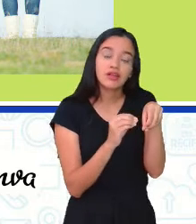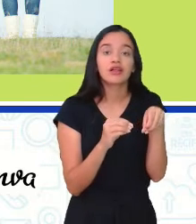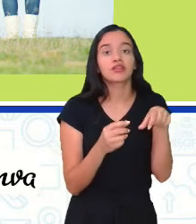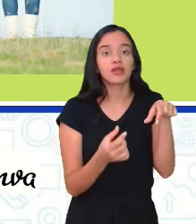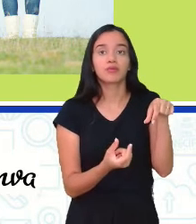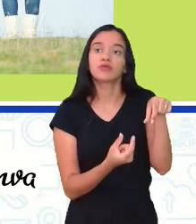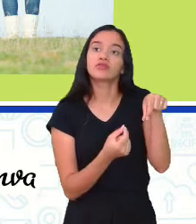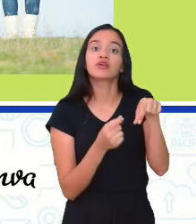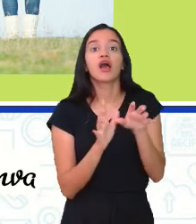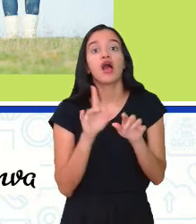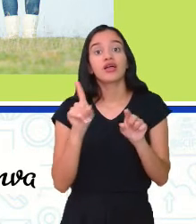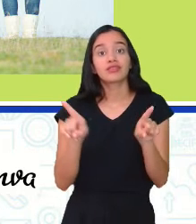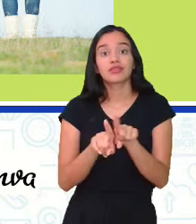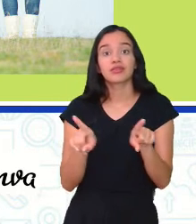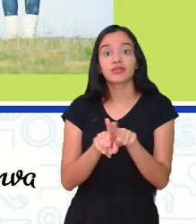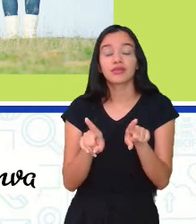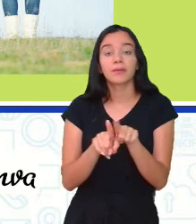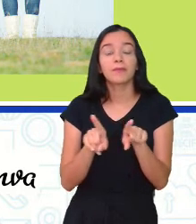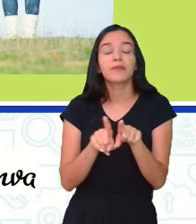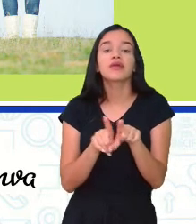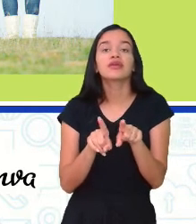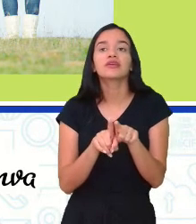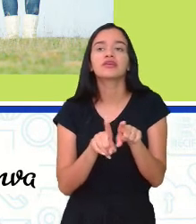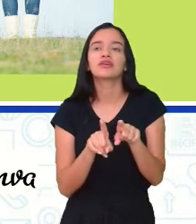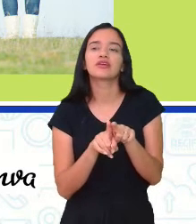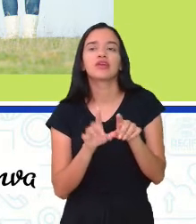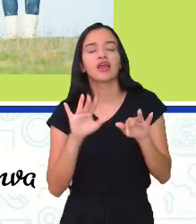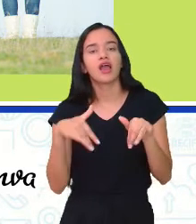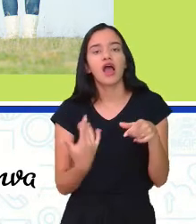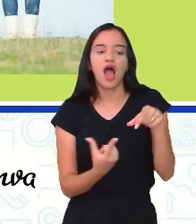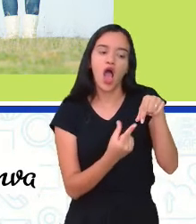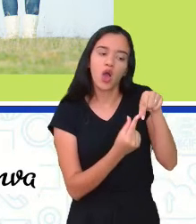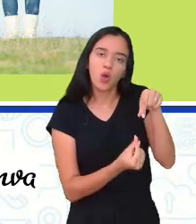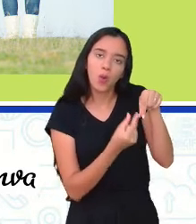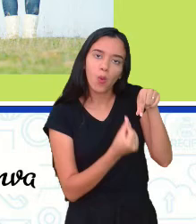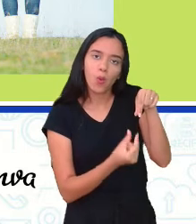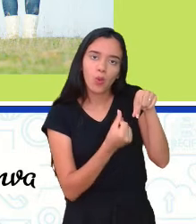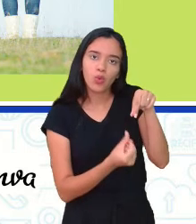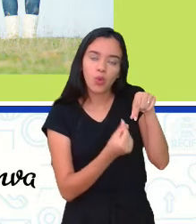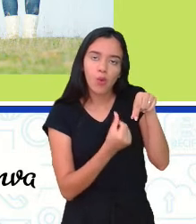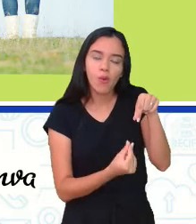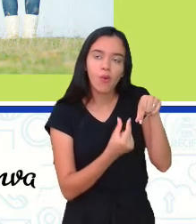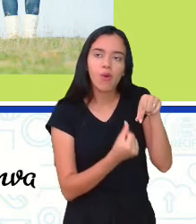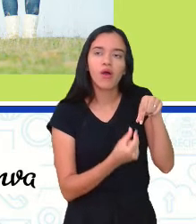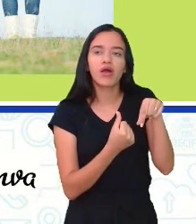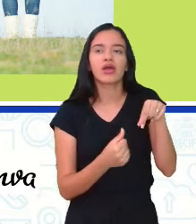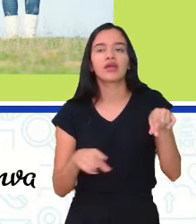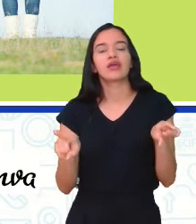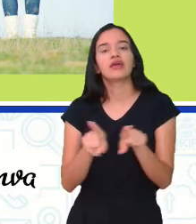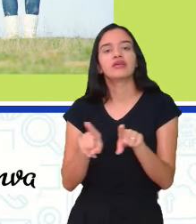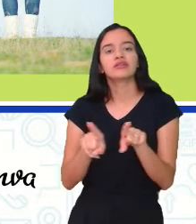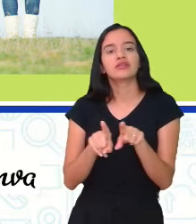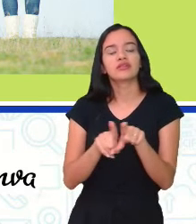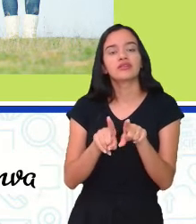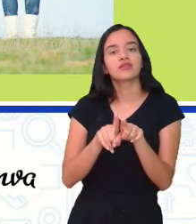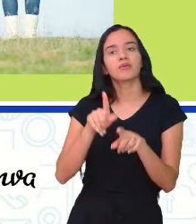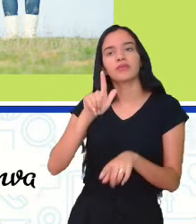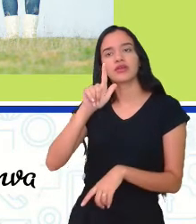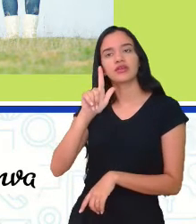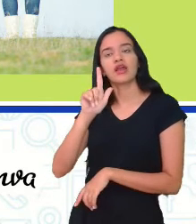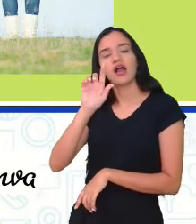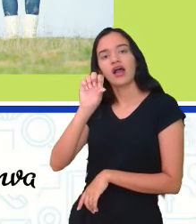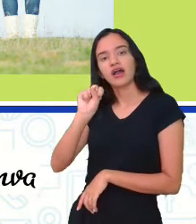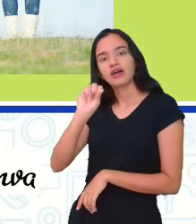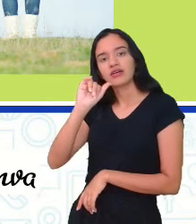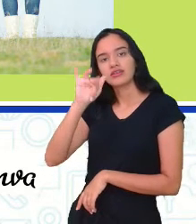sífilis, HIV barra AIDS, e a gonorreia. Eu elenquei quatro para que a gente possa